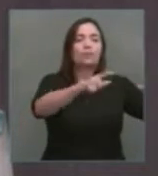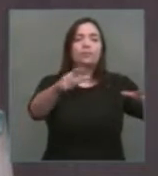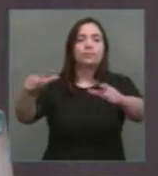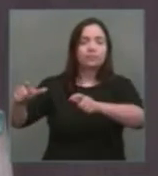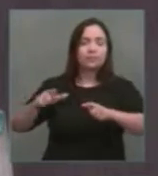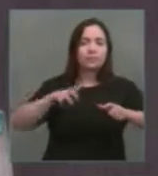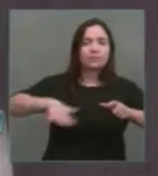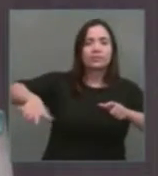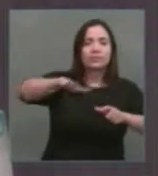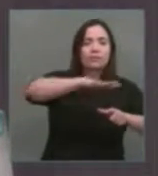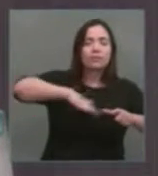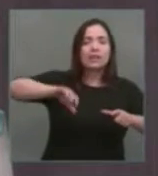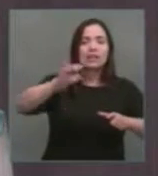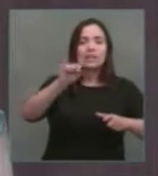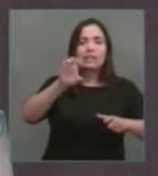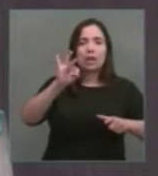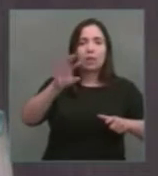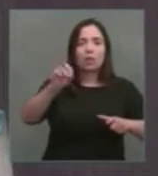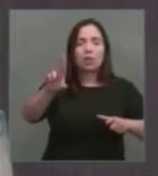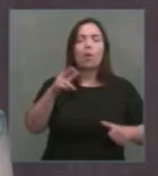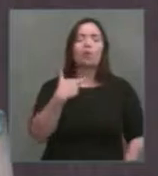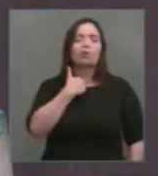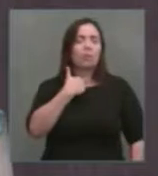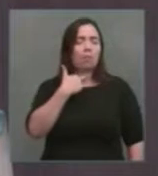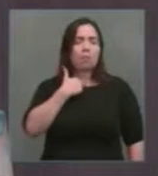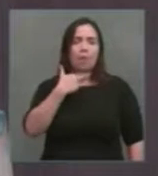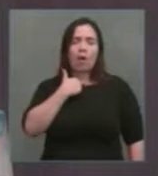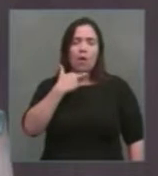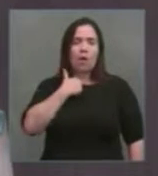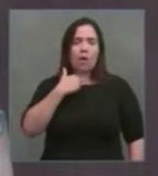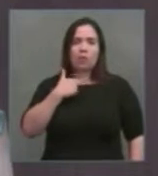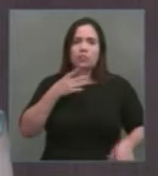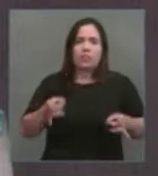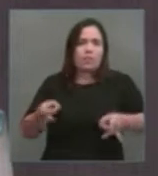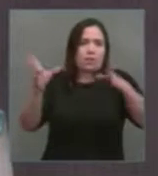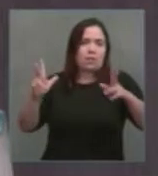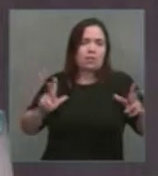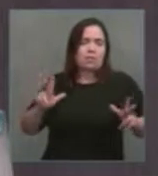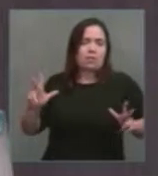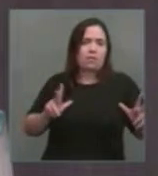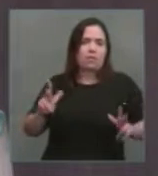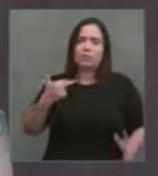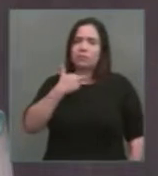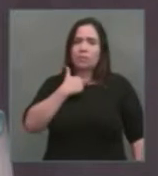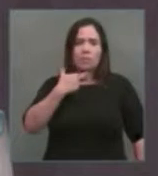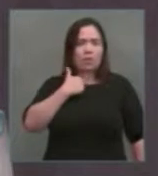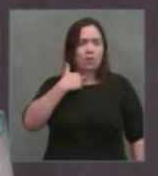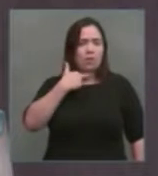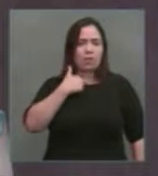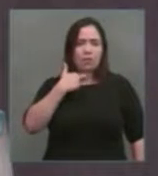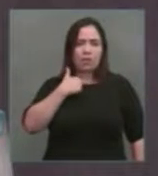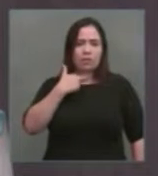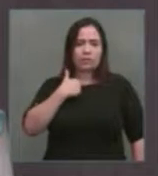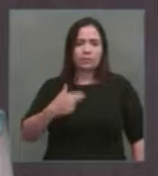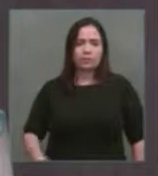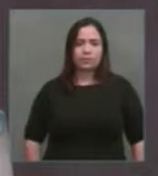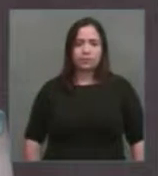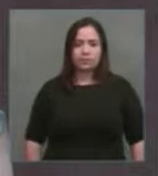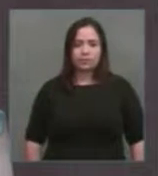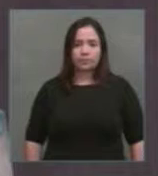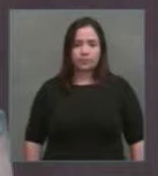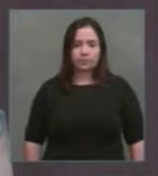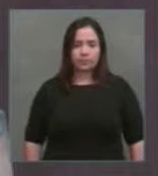não podem estar sob o comando de corporações, sobretudo corporações transnacionais.